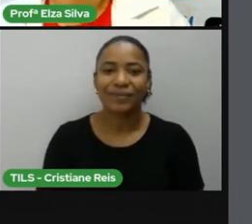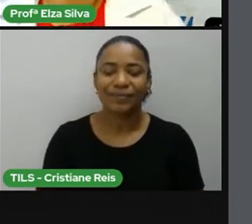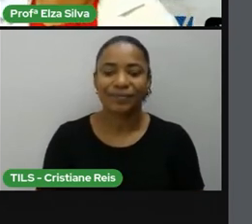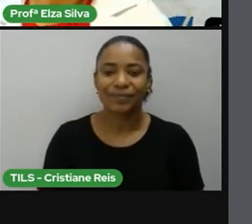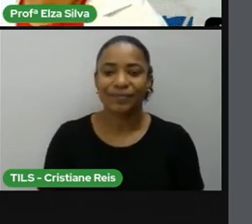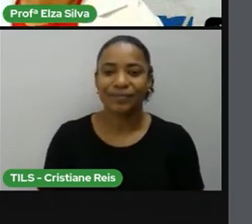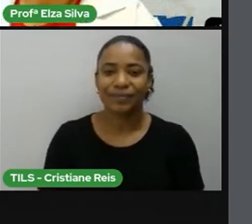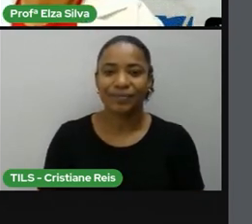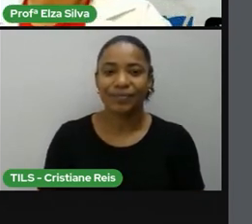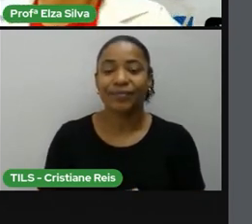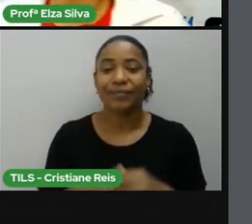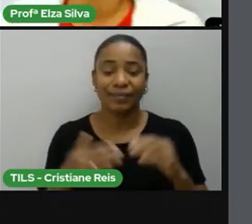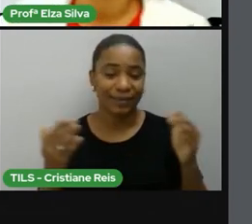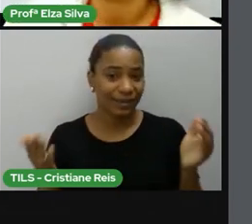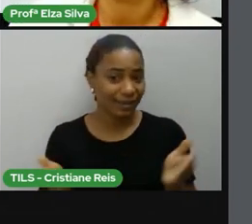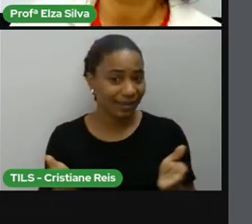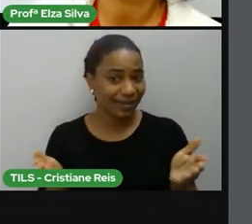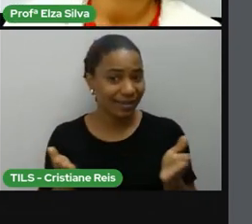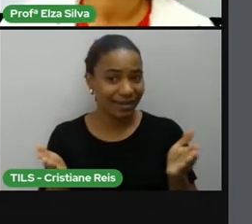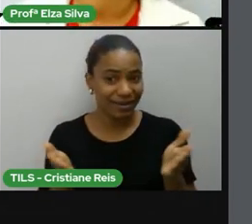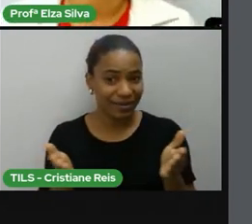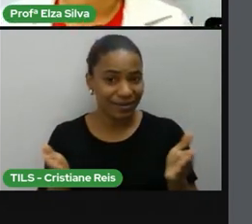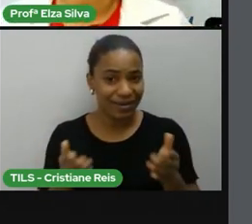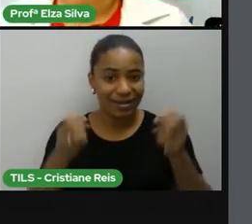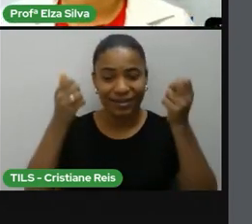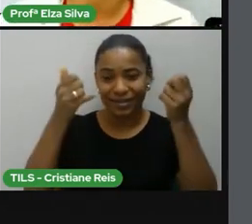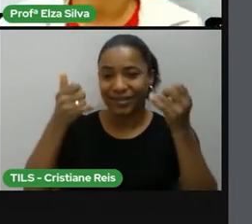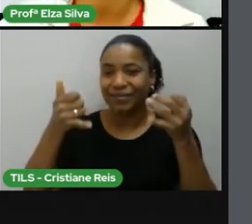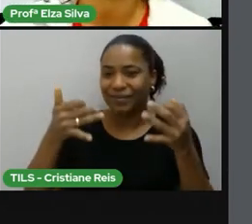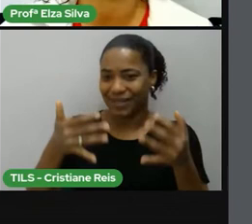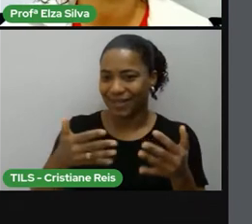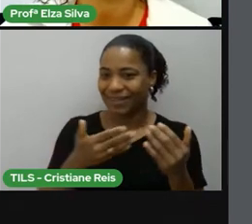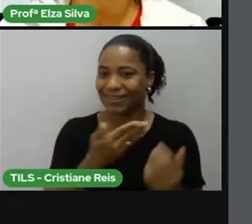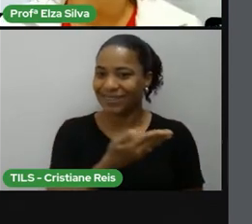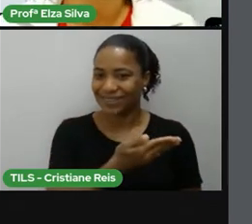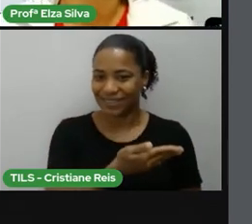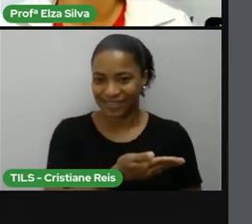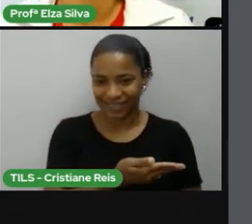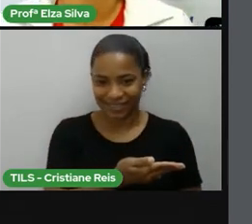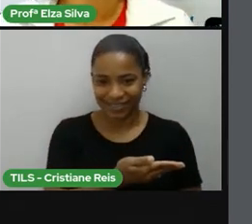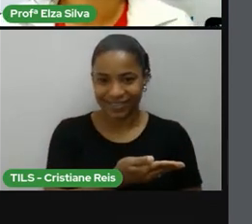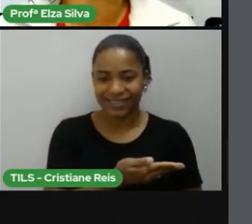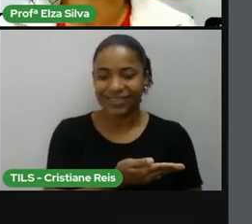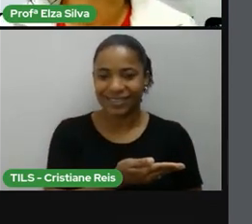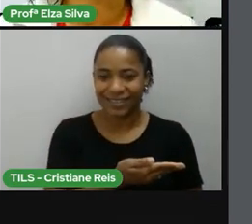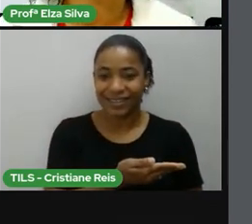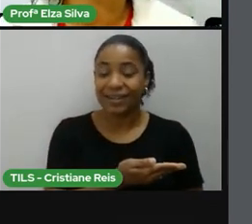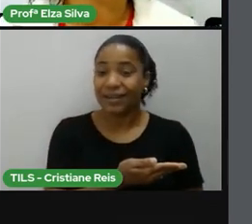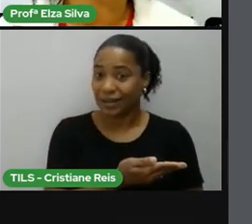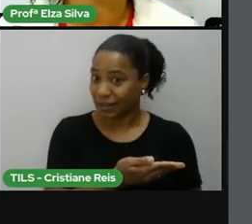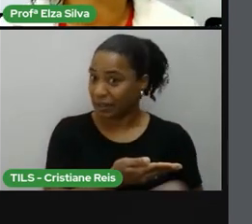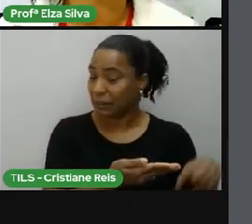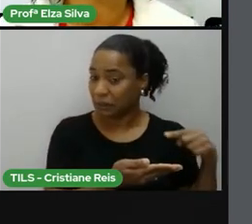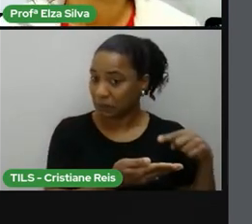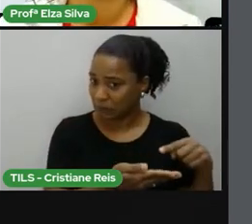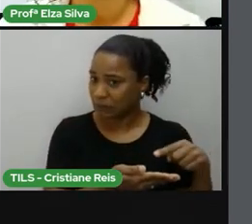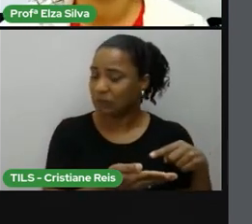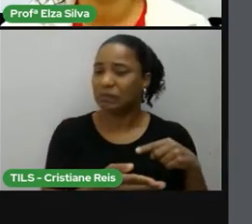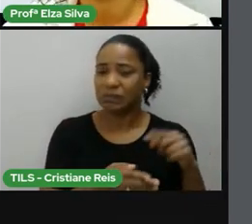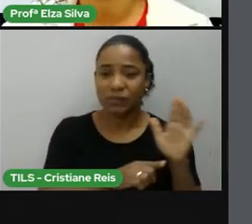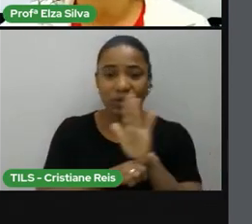Vamos falar um pouquinho mais sobre esta pessoa que trouxe contribuições riquíssimas